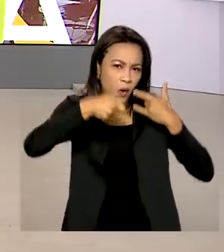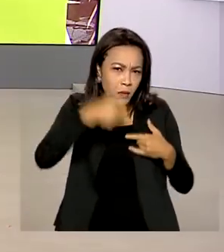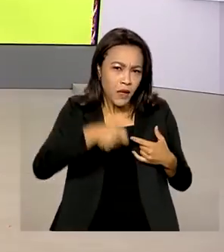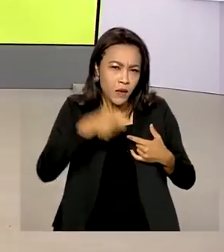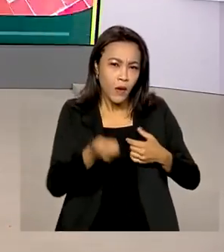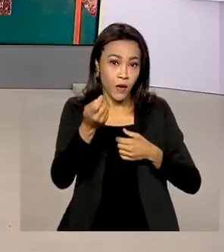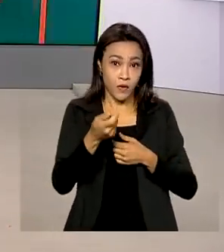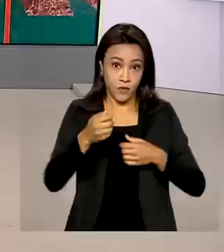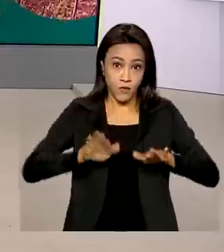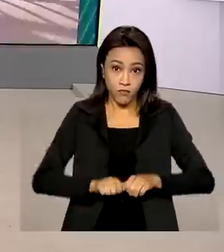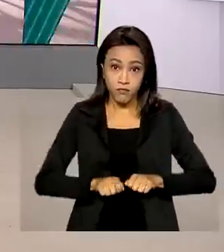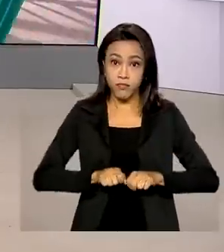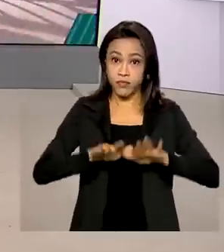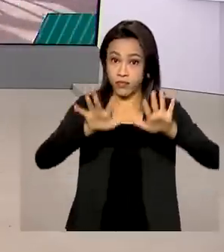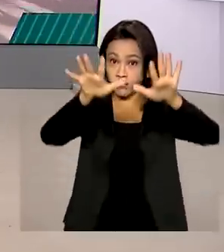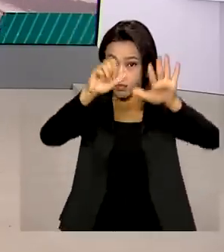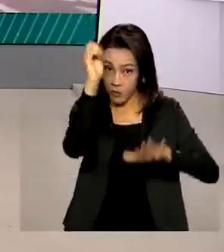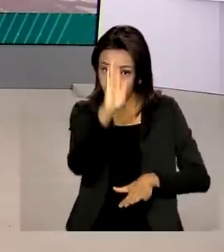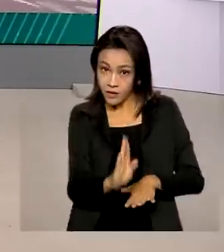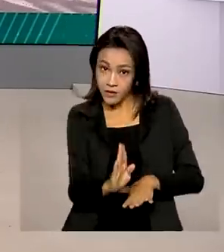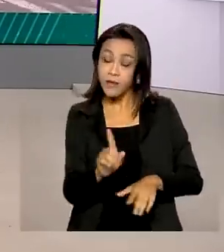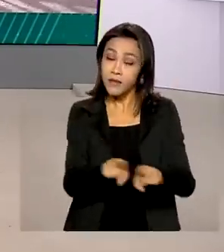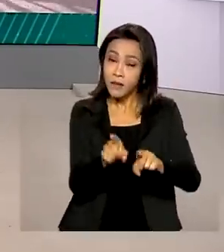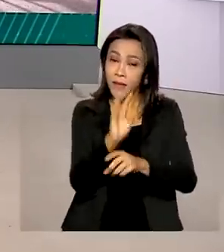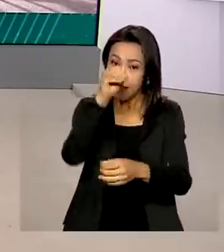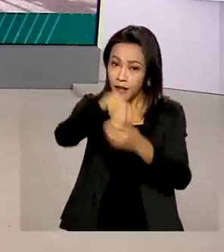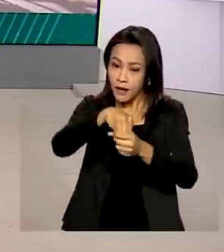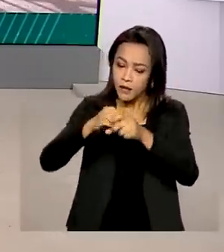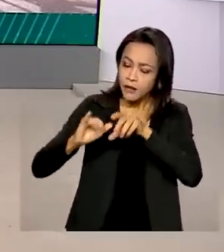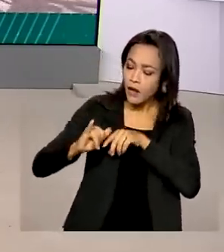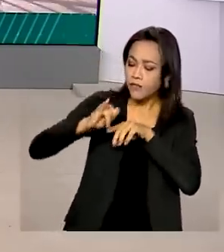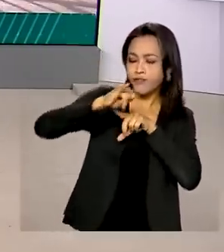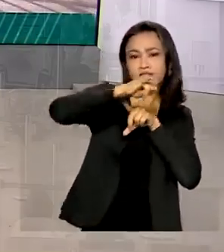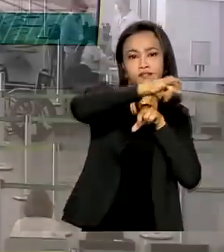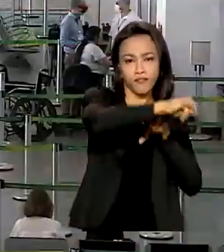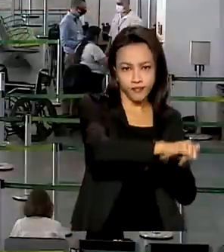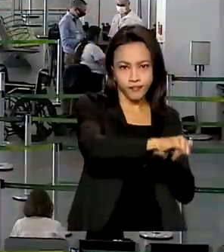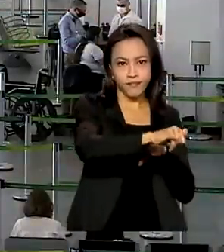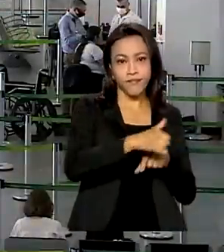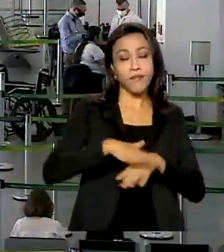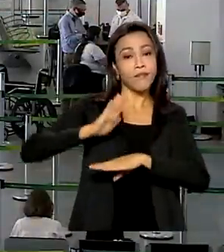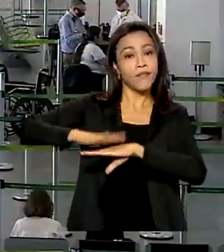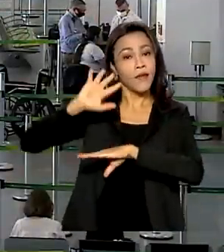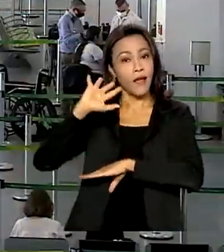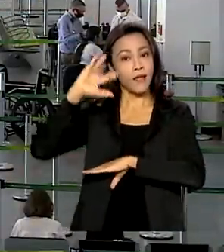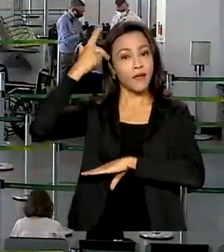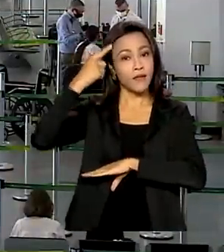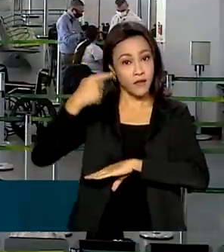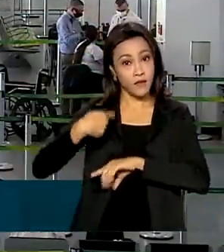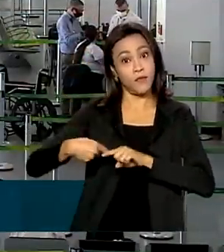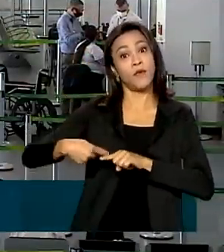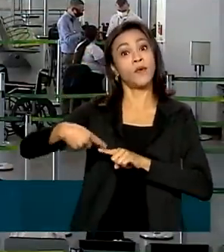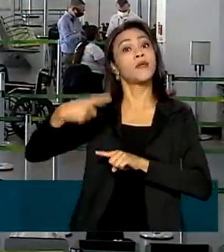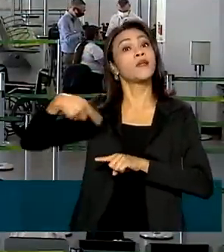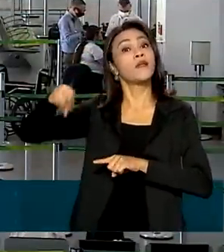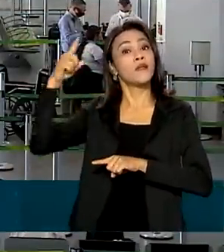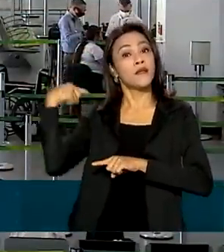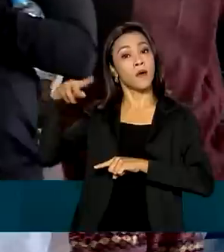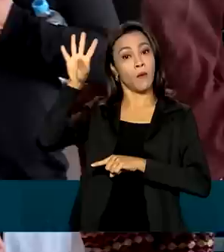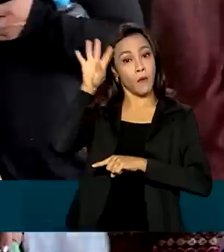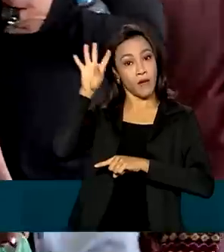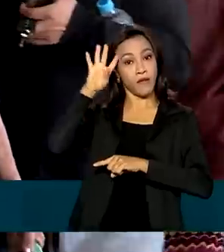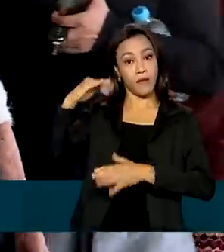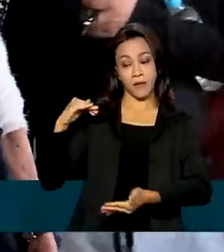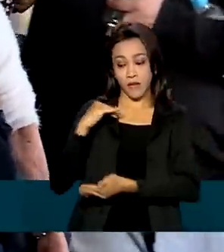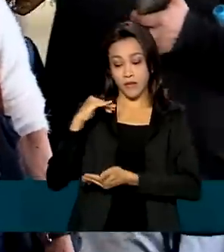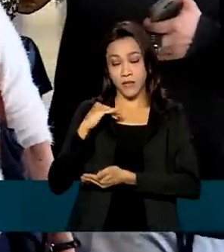obrigatório nos aeroportos brasileiros e dentro das aeronaves. A decisão foi tomada nesta quarta-feira pela Anvisa e